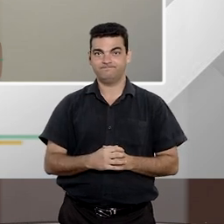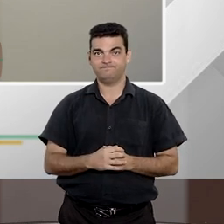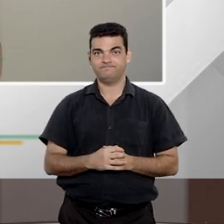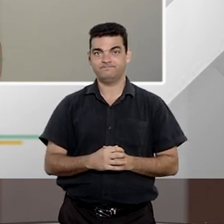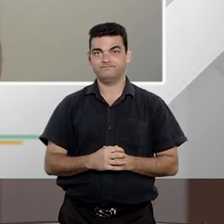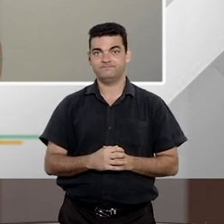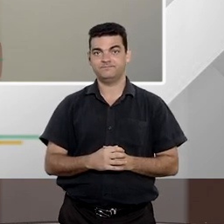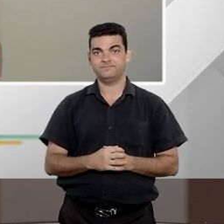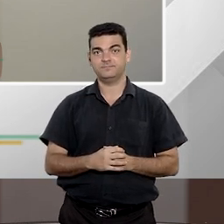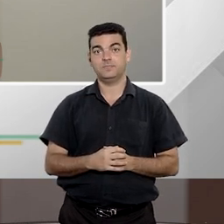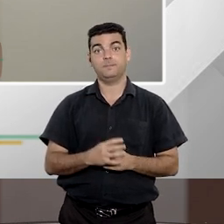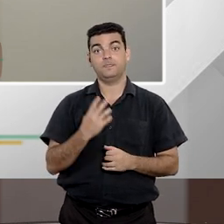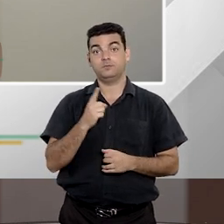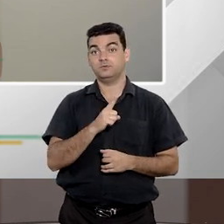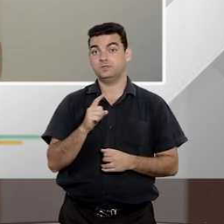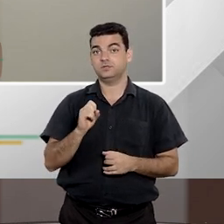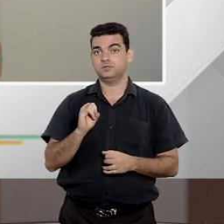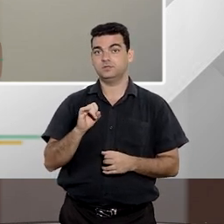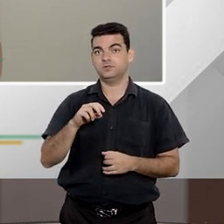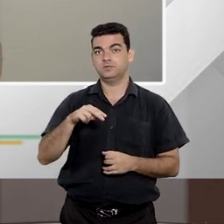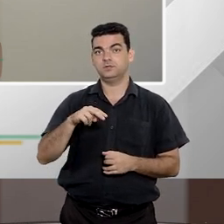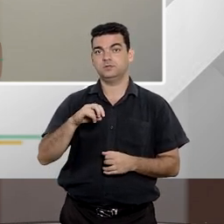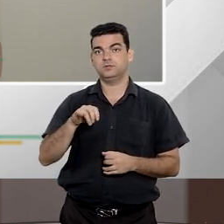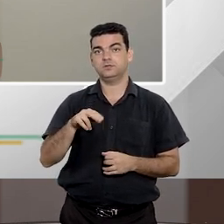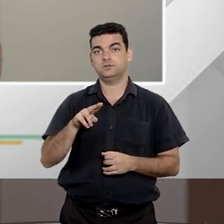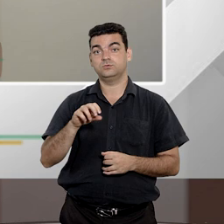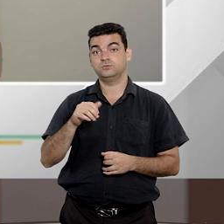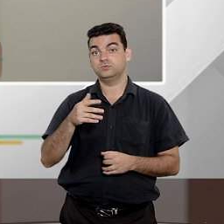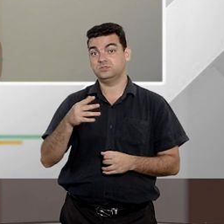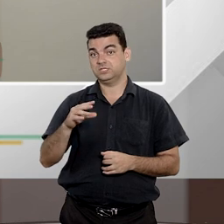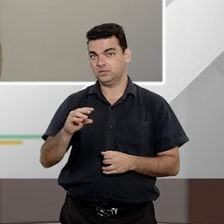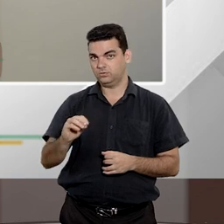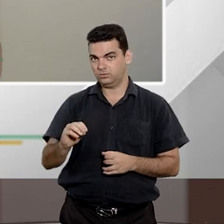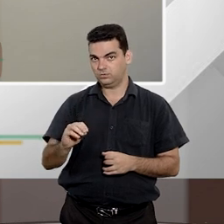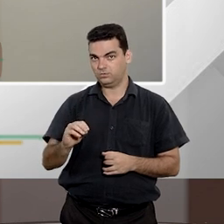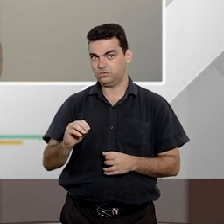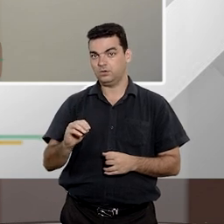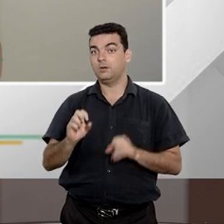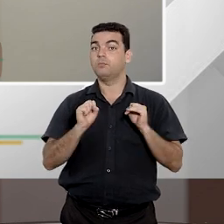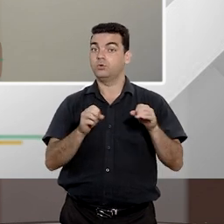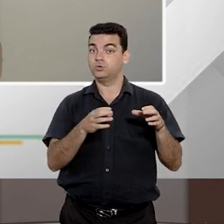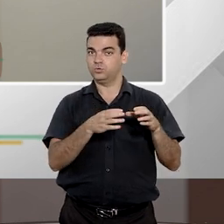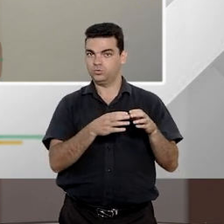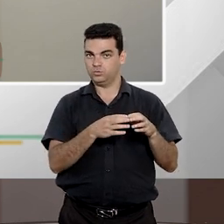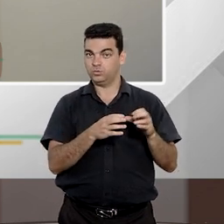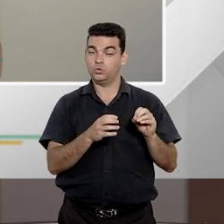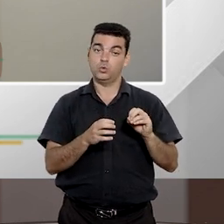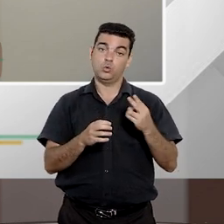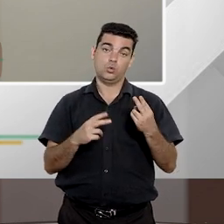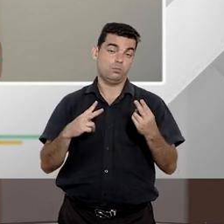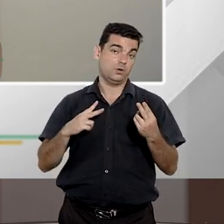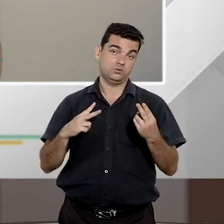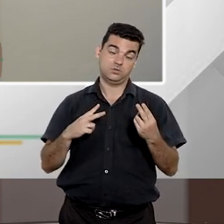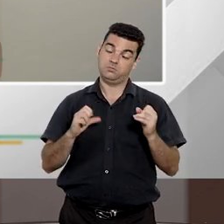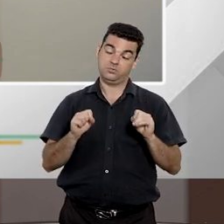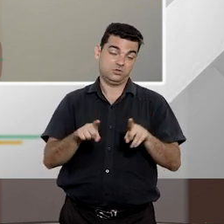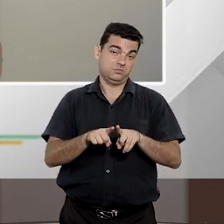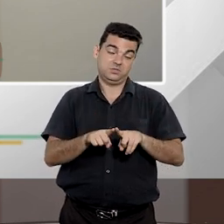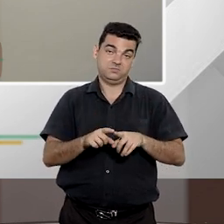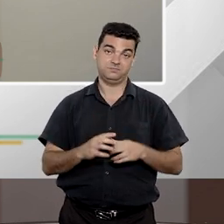interessante observar também que o mandado de injunção ele pode ser tanto coletivo como ele pode ser individual